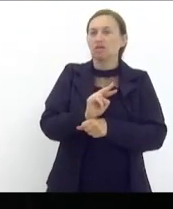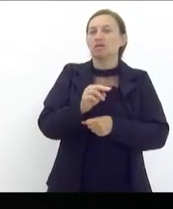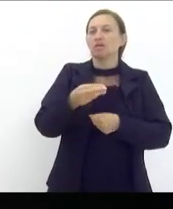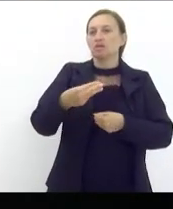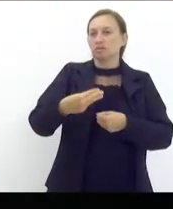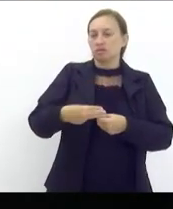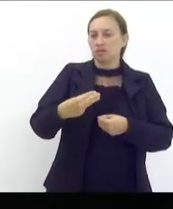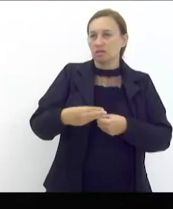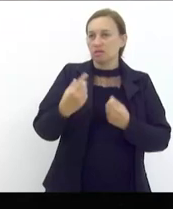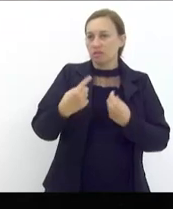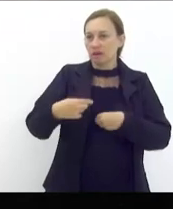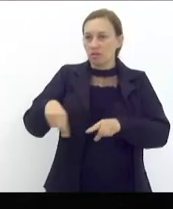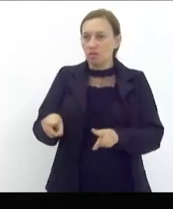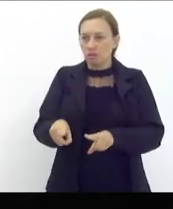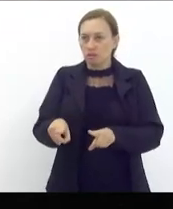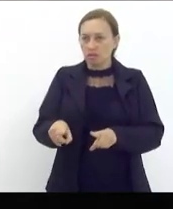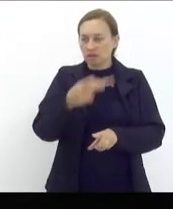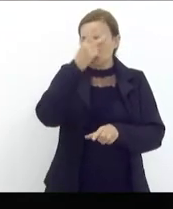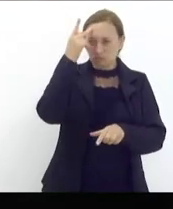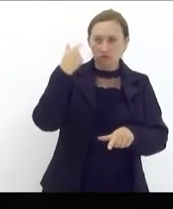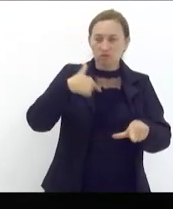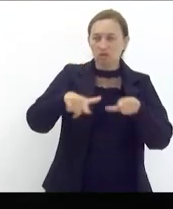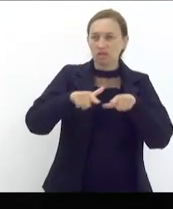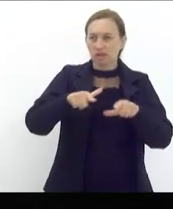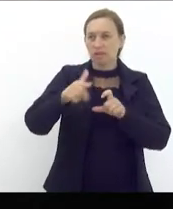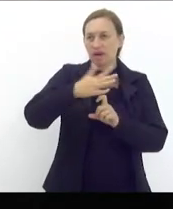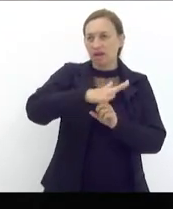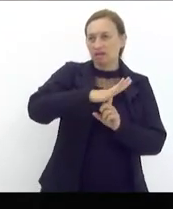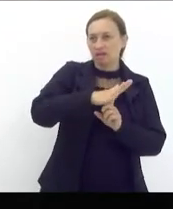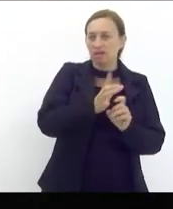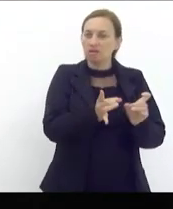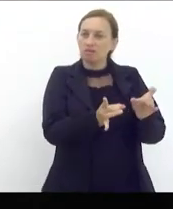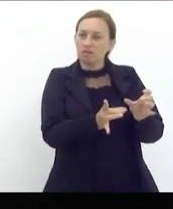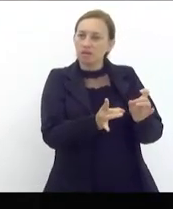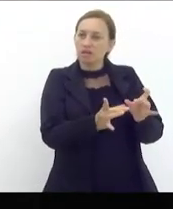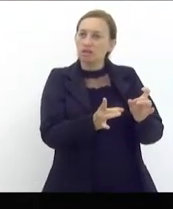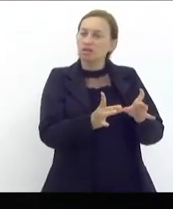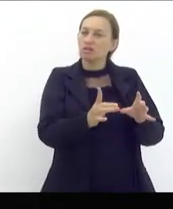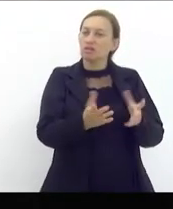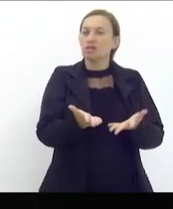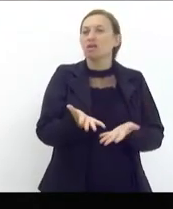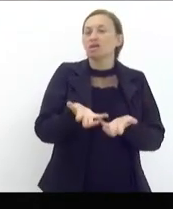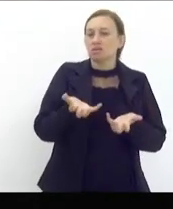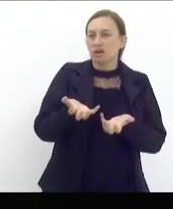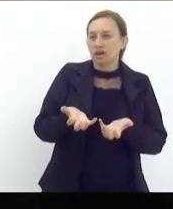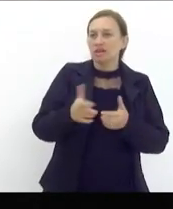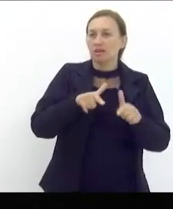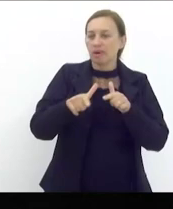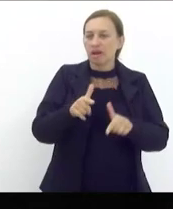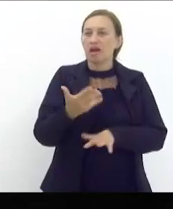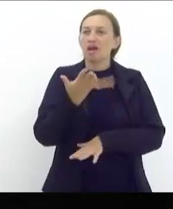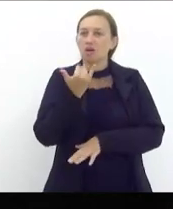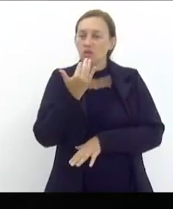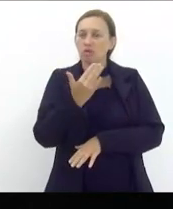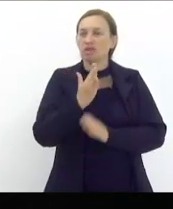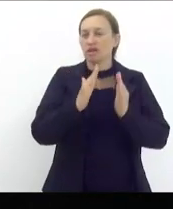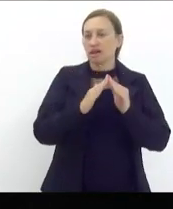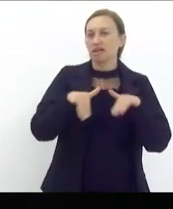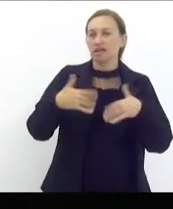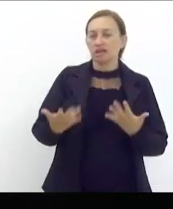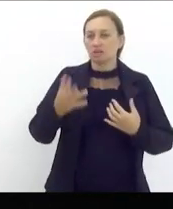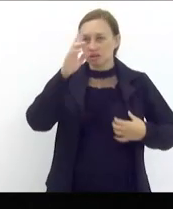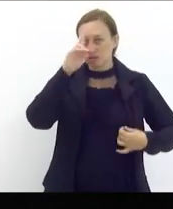aqueles e aquelas que são trabalhadores que só querem levar seu alimento para dentro de casa então aqui senhora